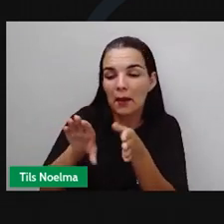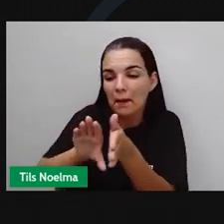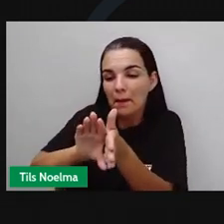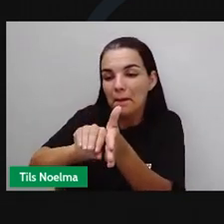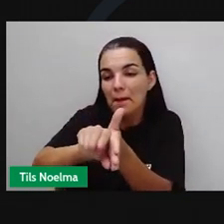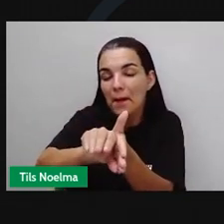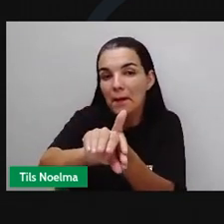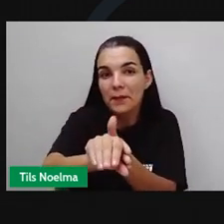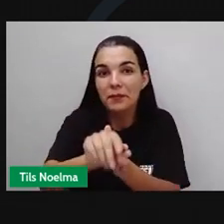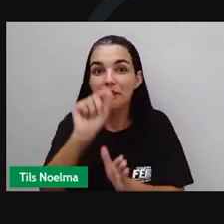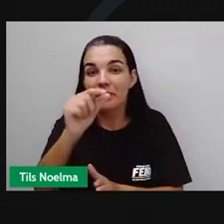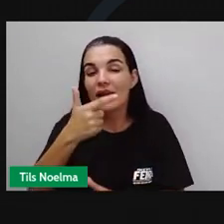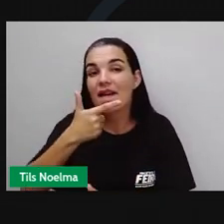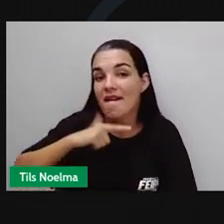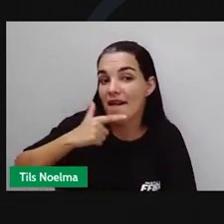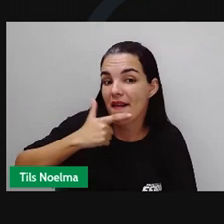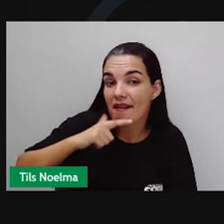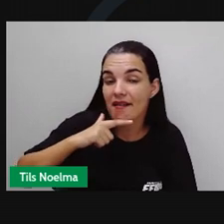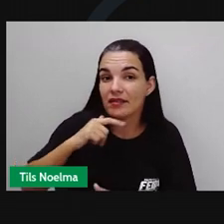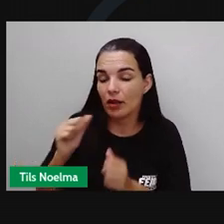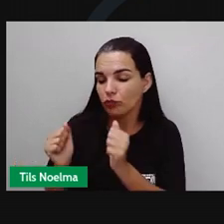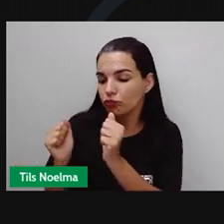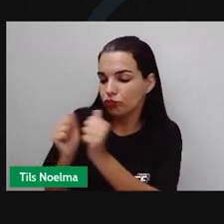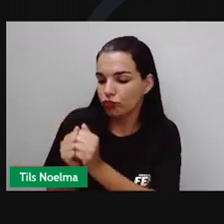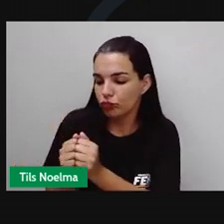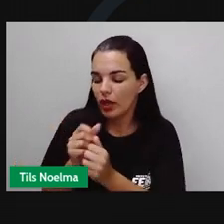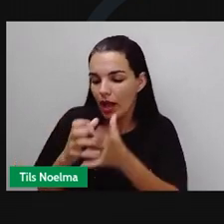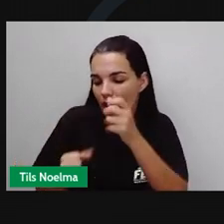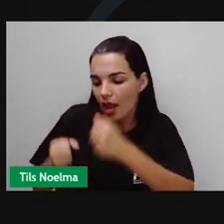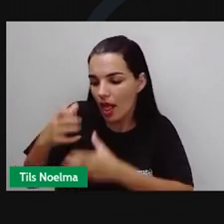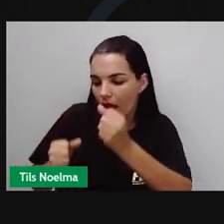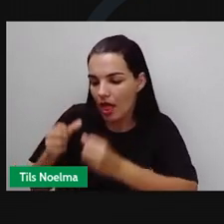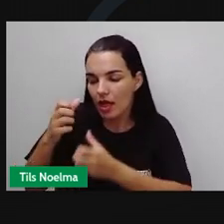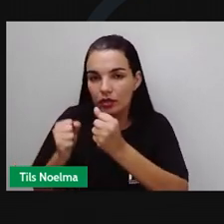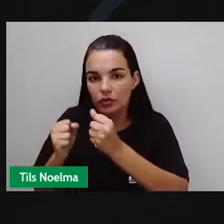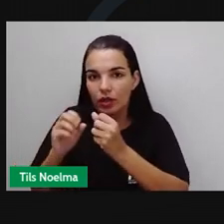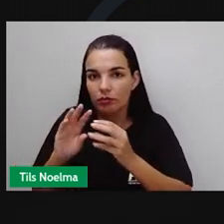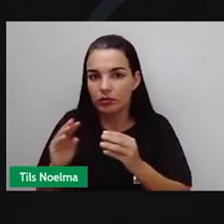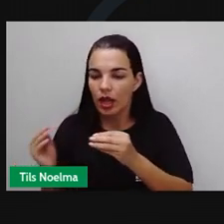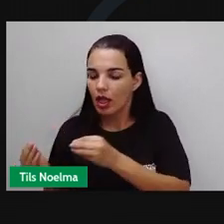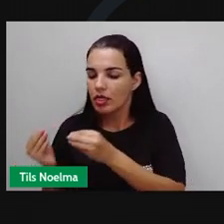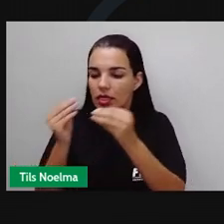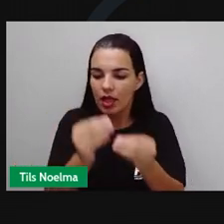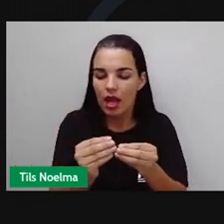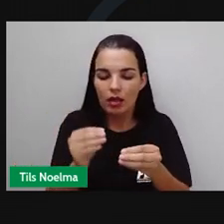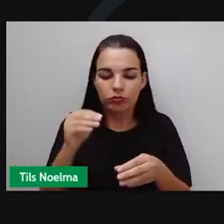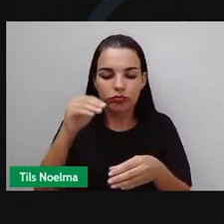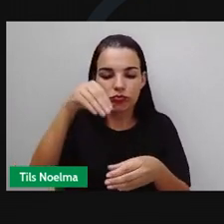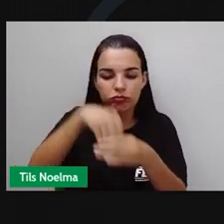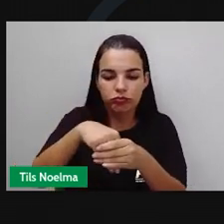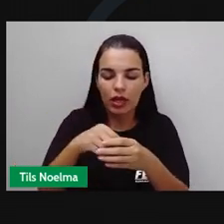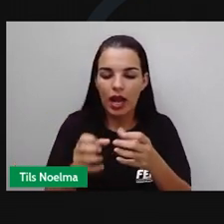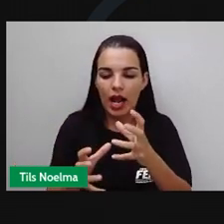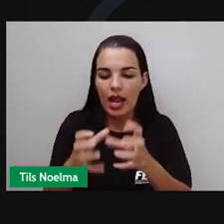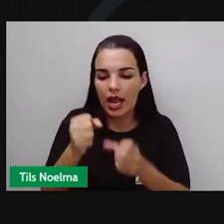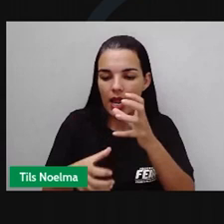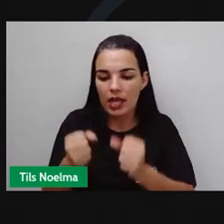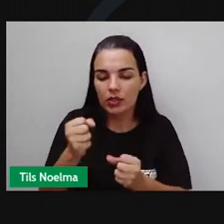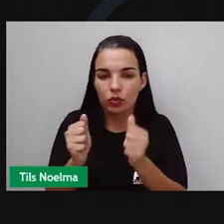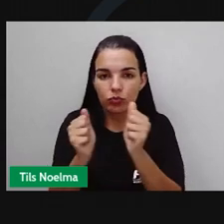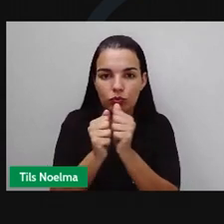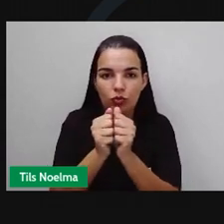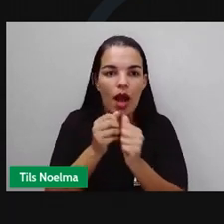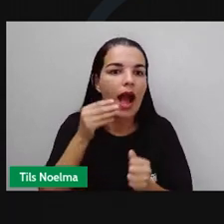queijo, o leite é inoculado com bactérias. Elas devoram a lactose, um tipo de açúcar, e produzem ácido lático,